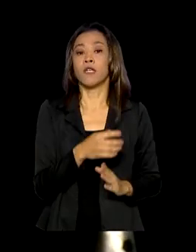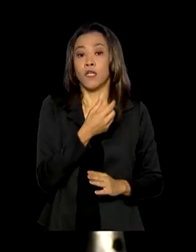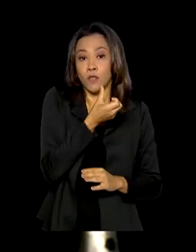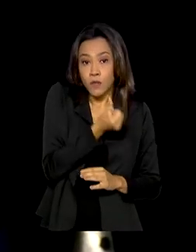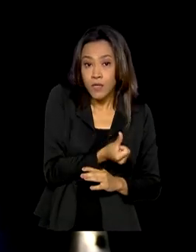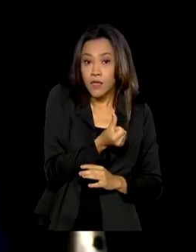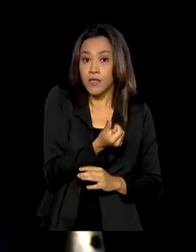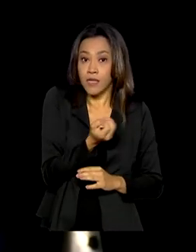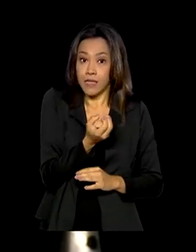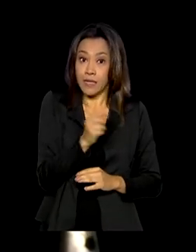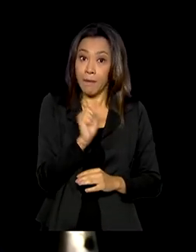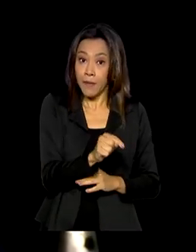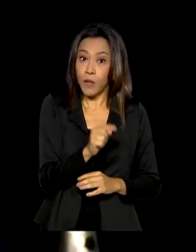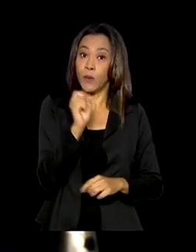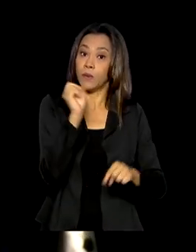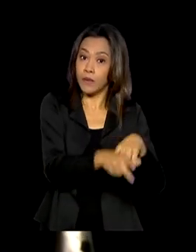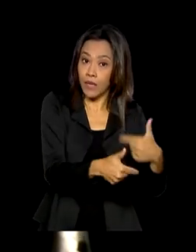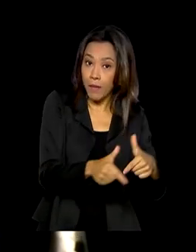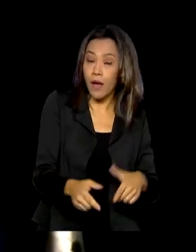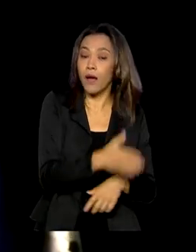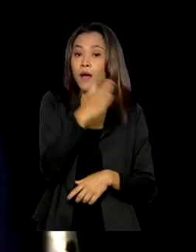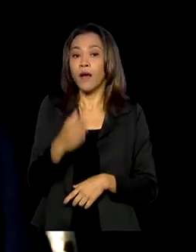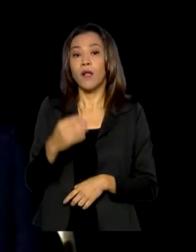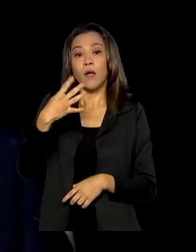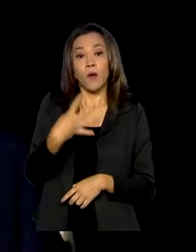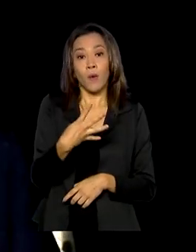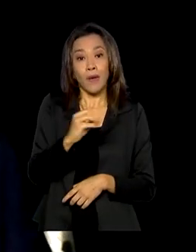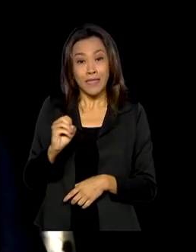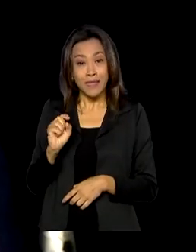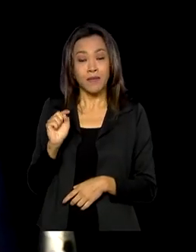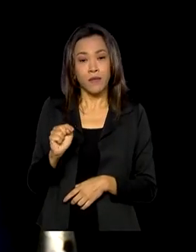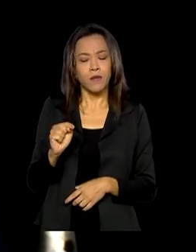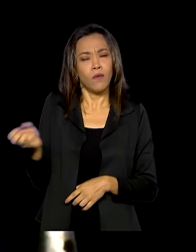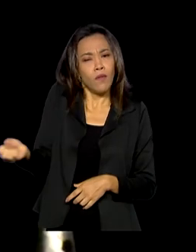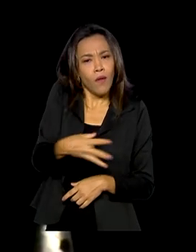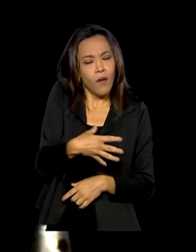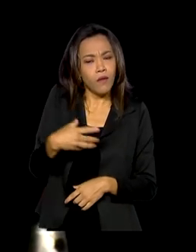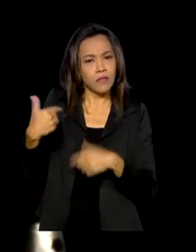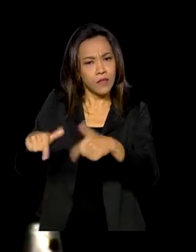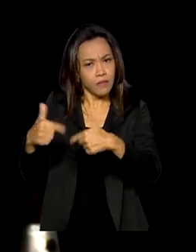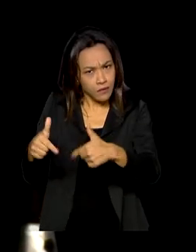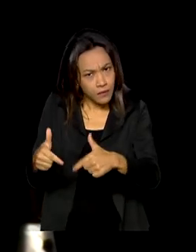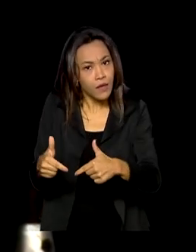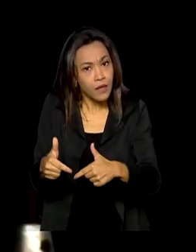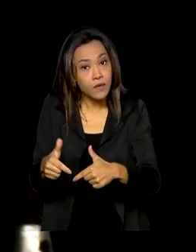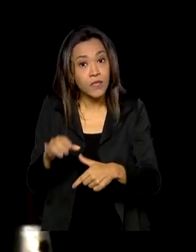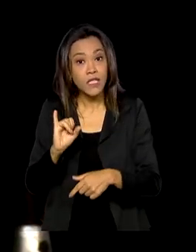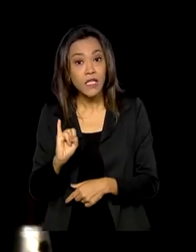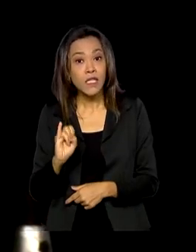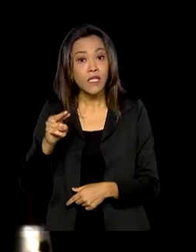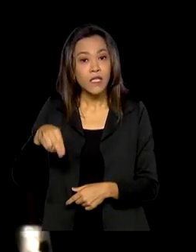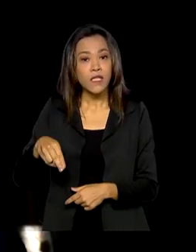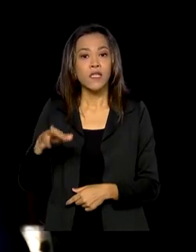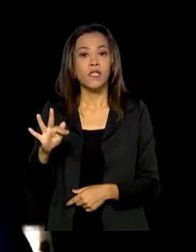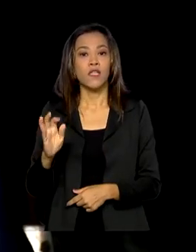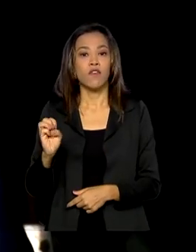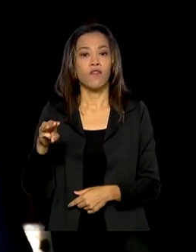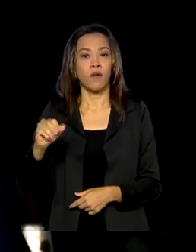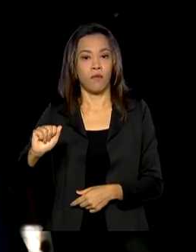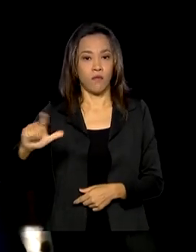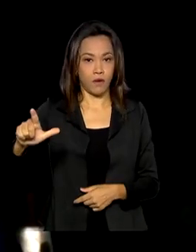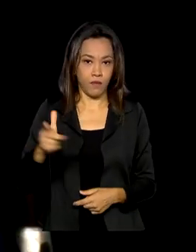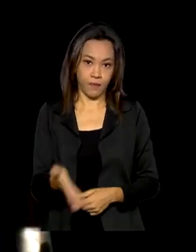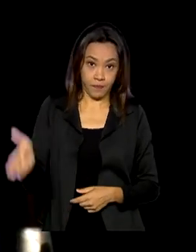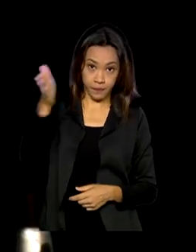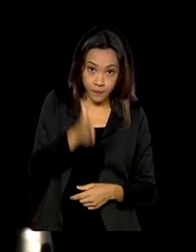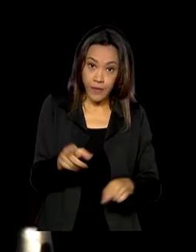empregos em janeiro, 400 mil novos empregos em fevereiro, empregos formais. Da mesma forma, a